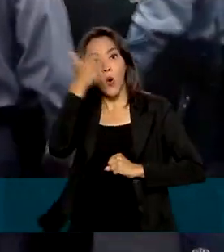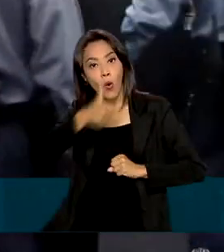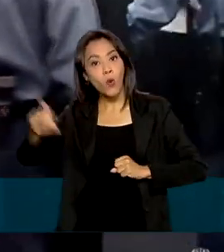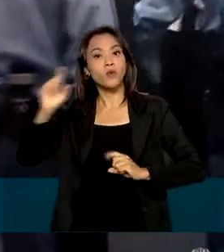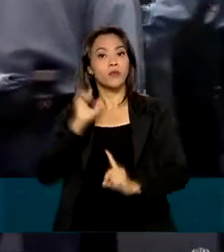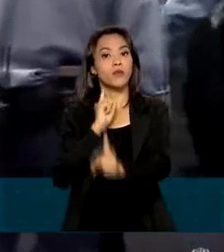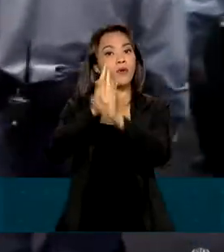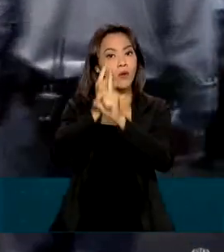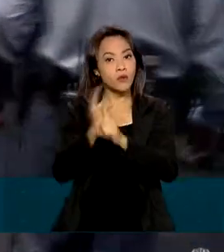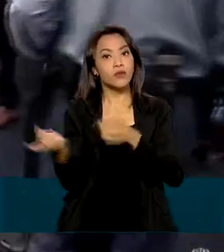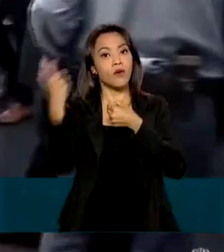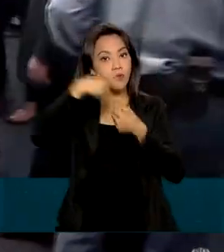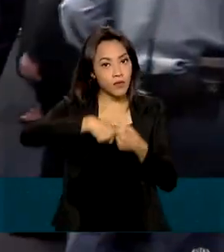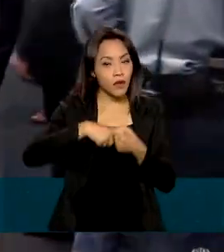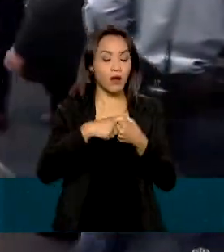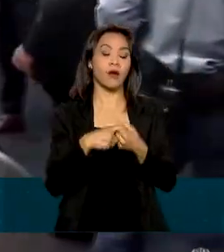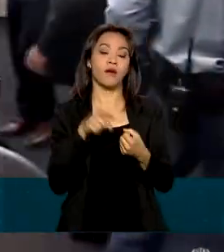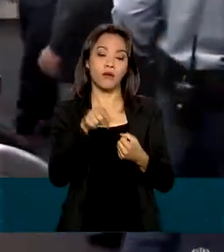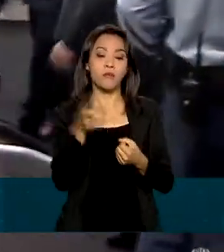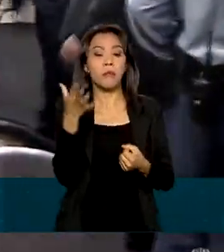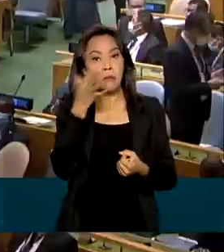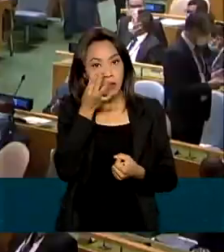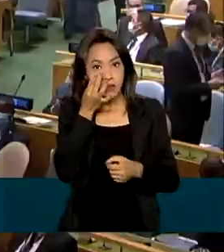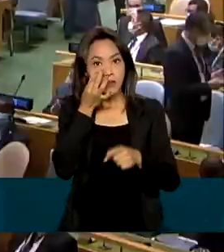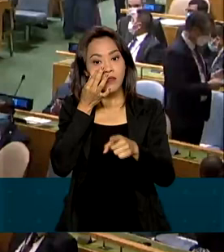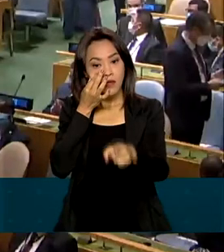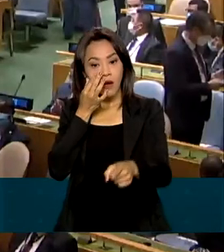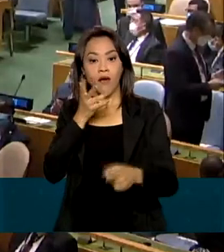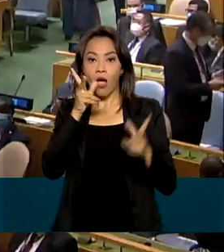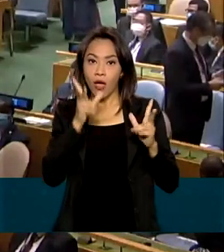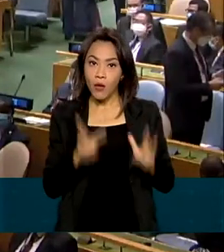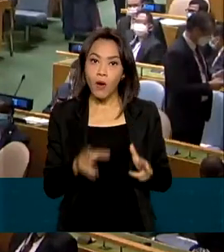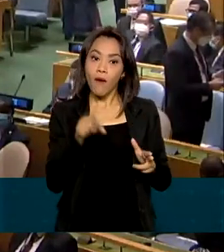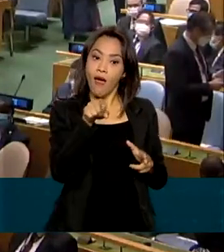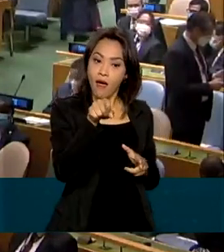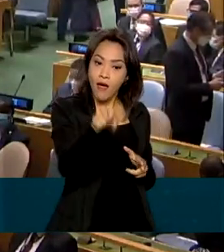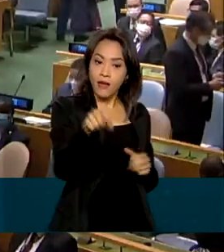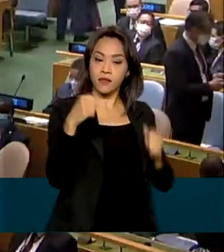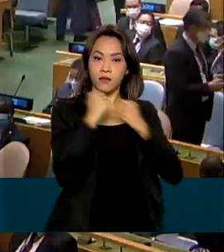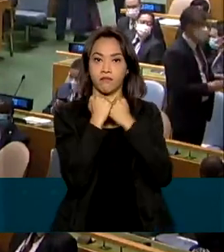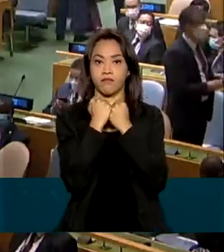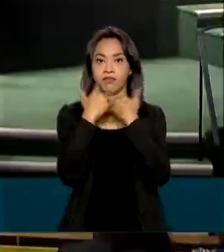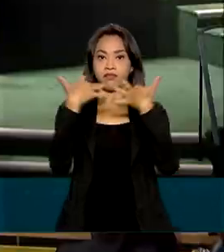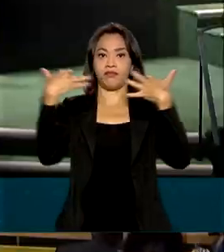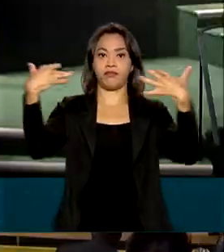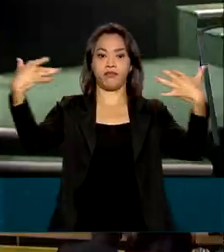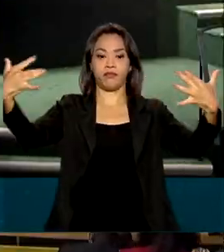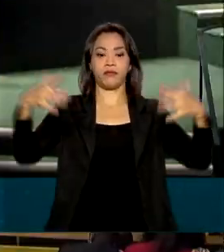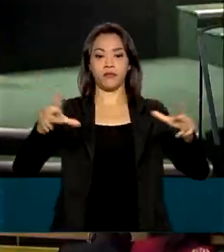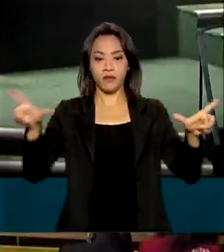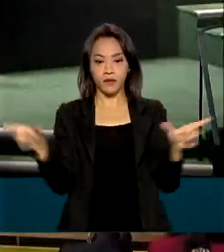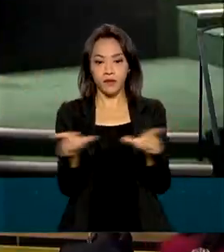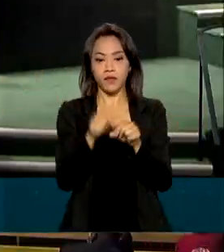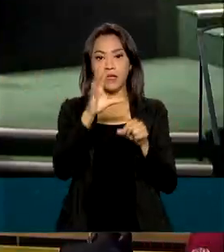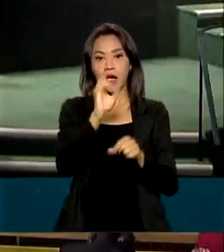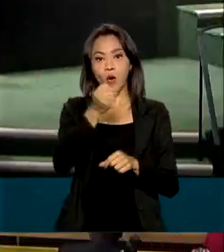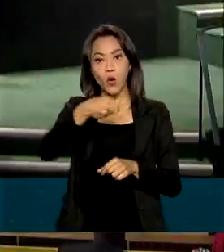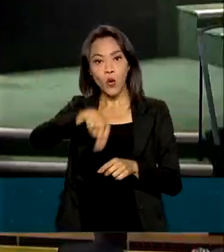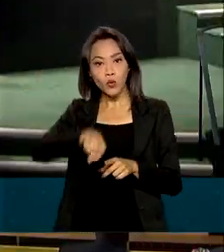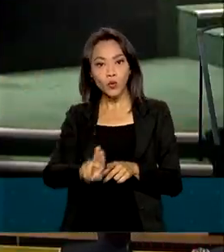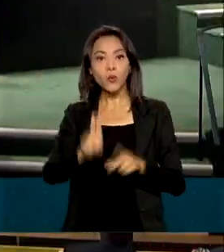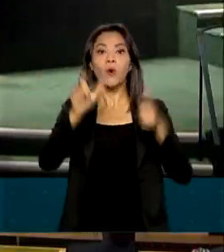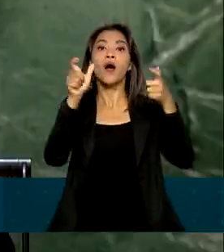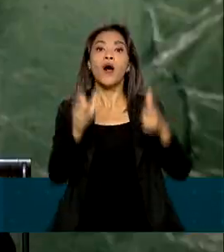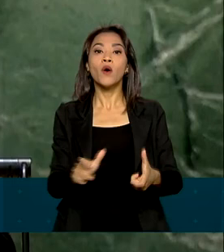voltaram a ocorrer de forma presencial. Foi o caso da Assembleia Geral das Nações Unidas, em setembro, em